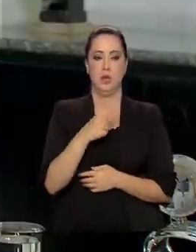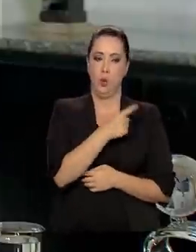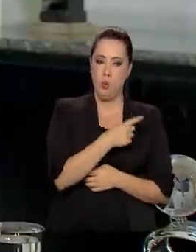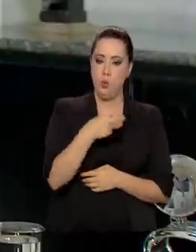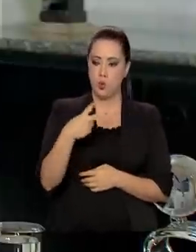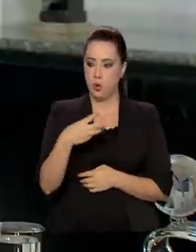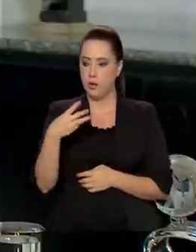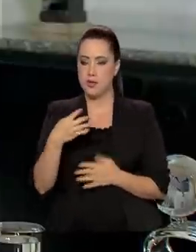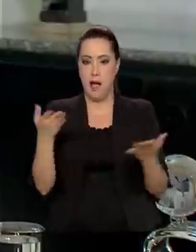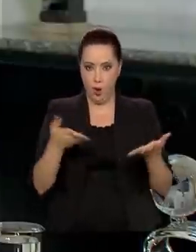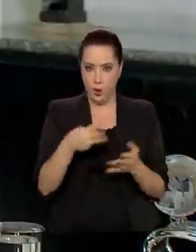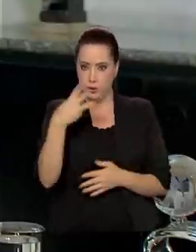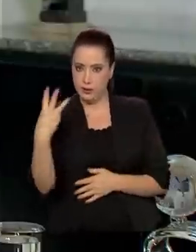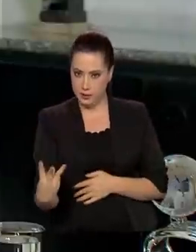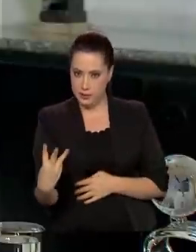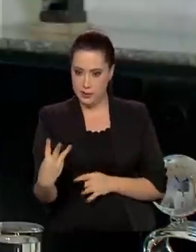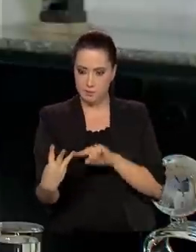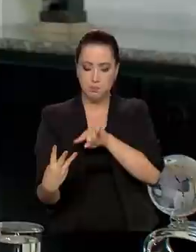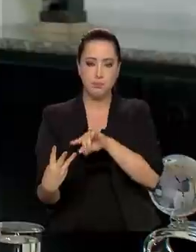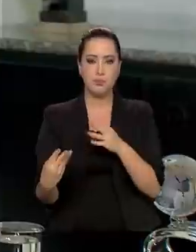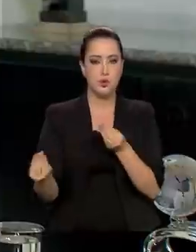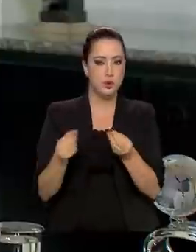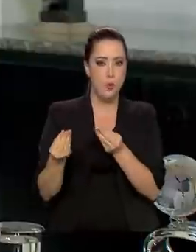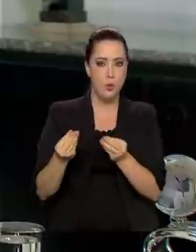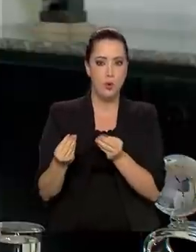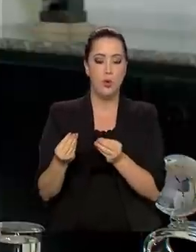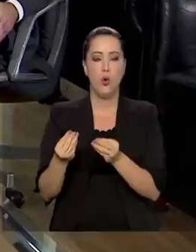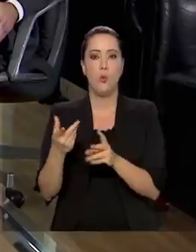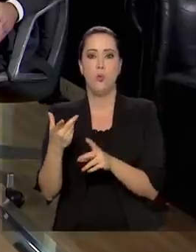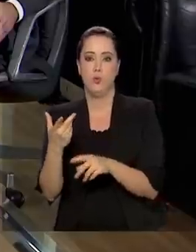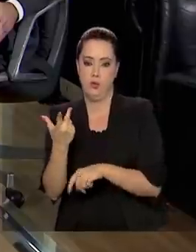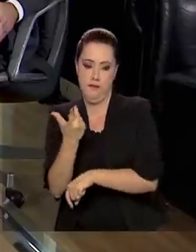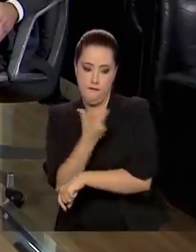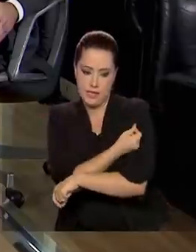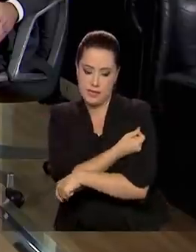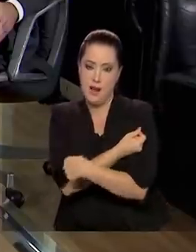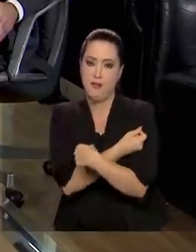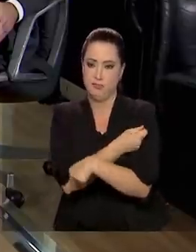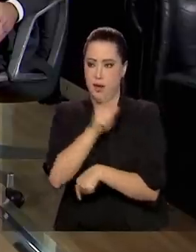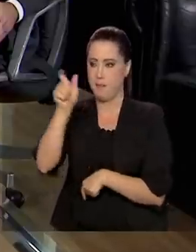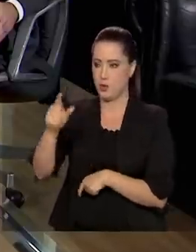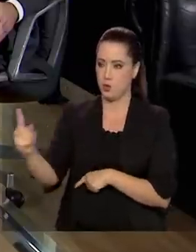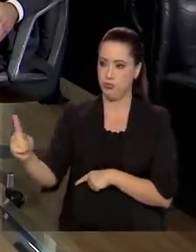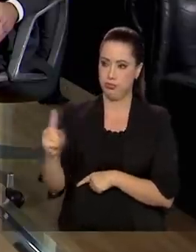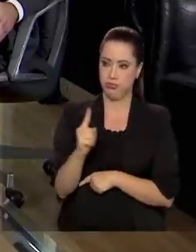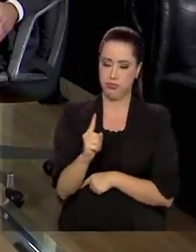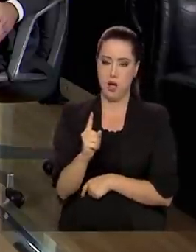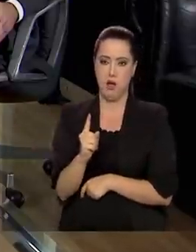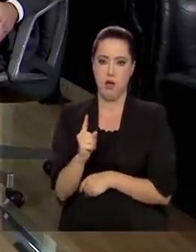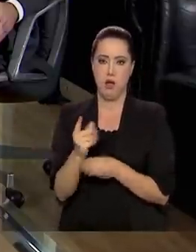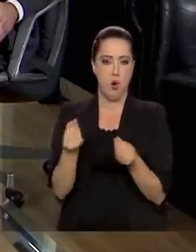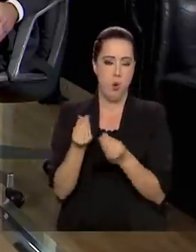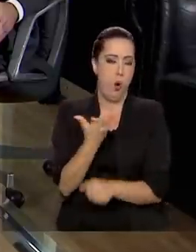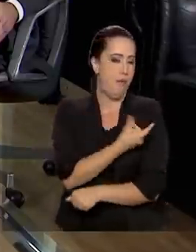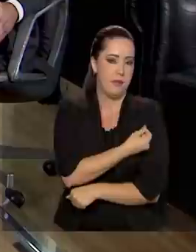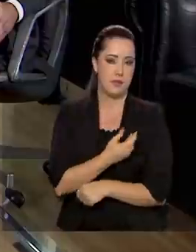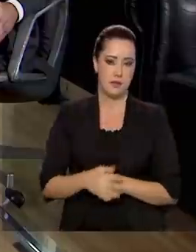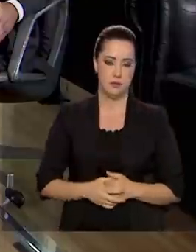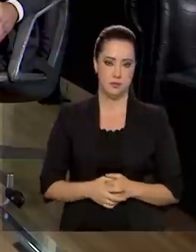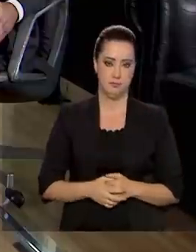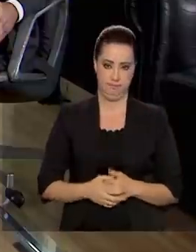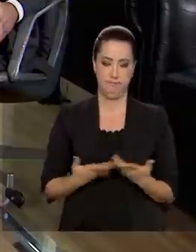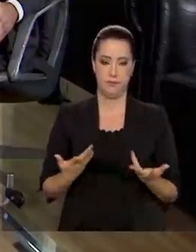planejamento de execução nos municípios, que vai ser dos pontos de distribuição dos municípios